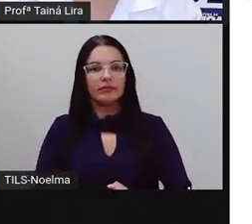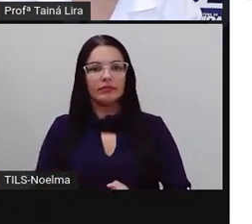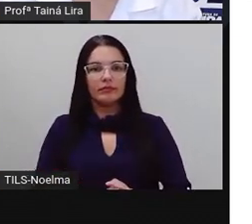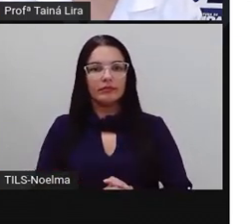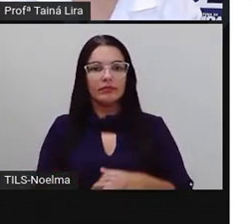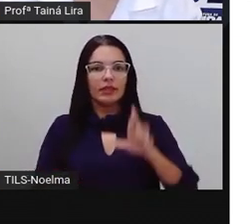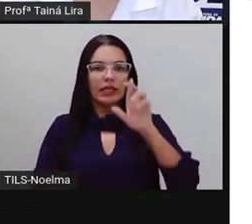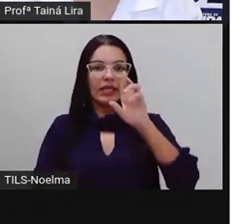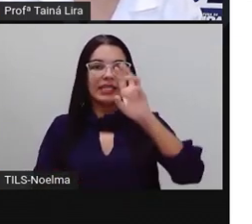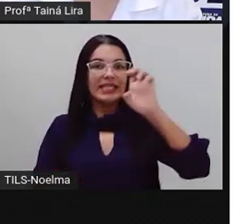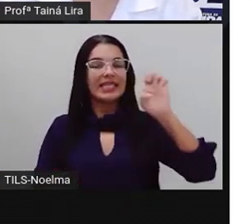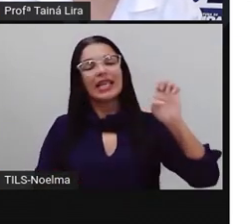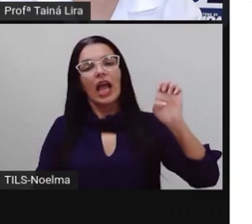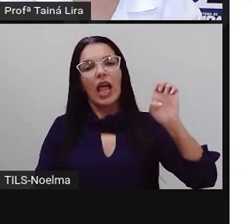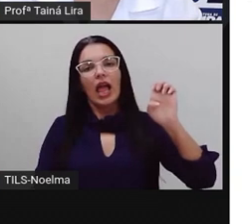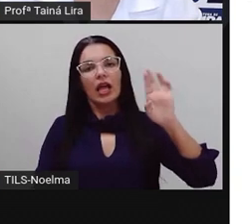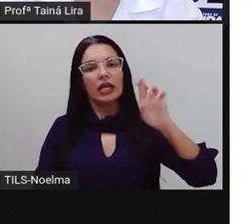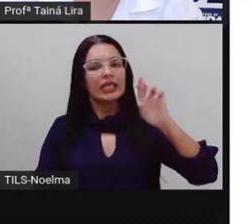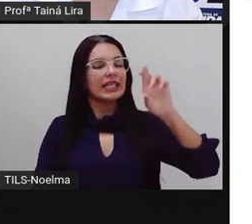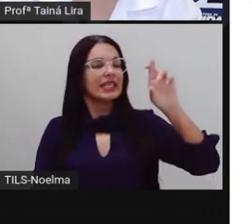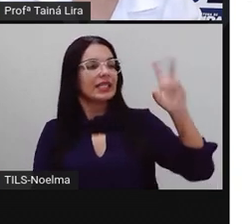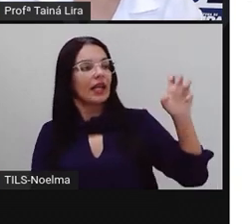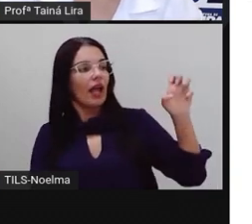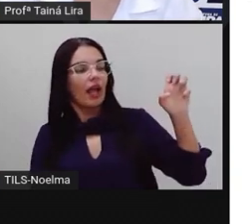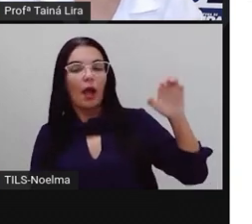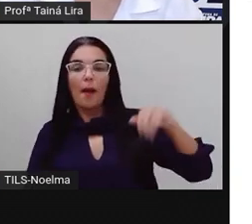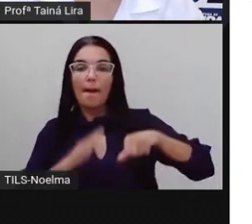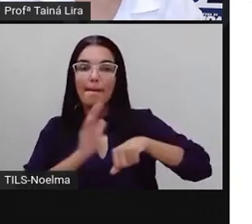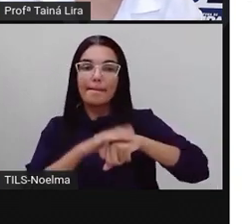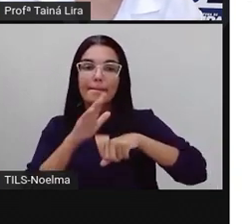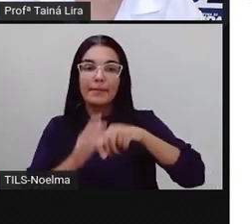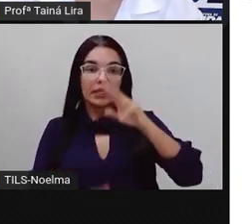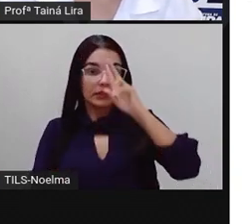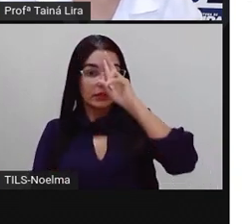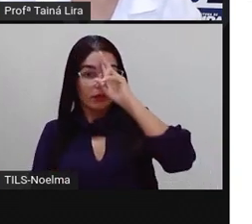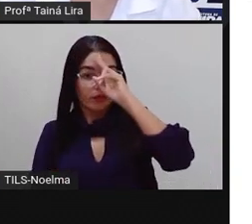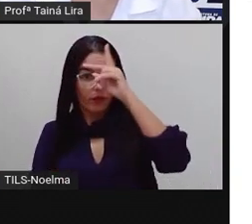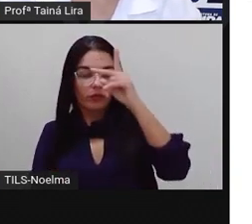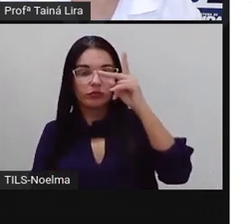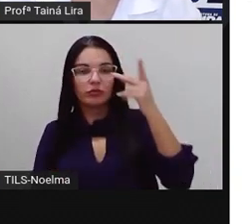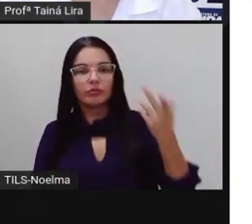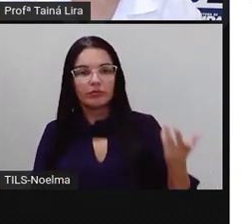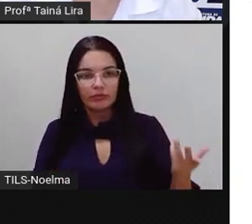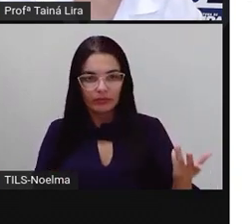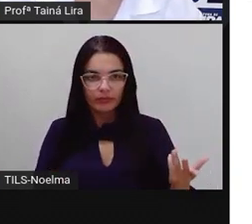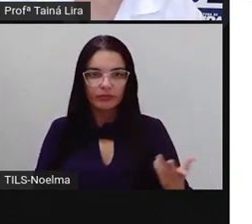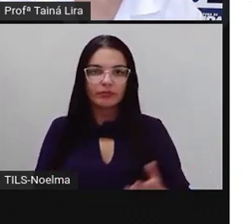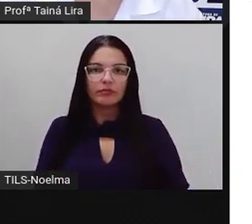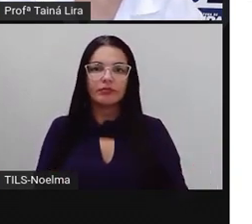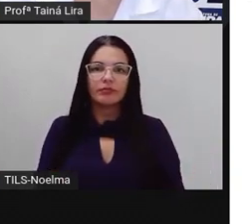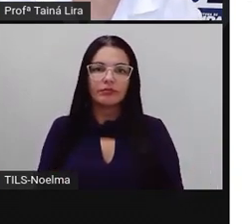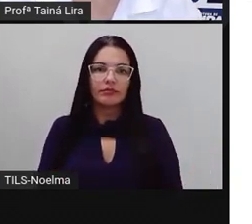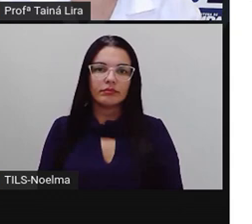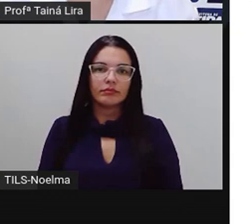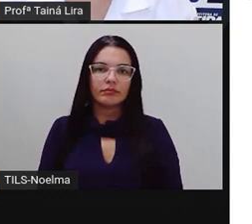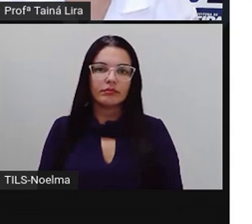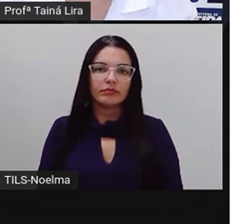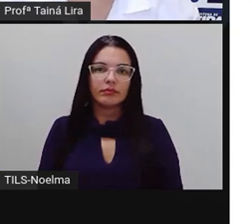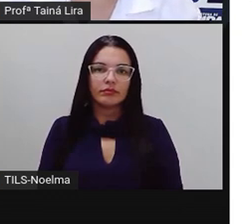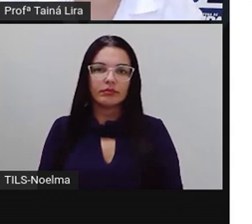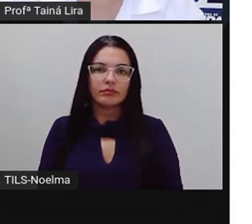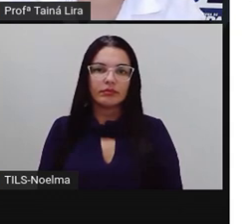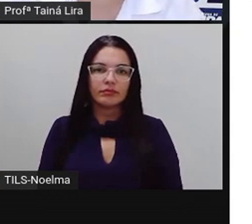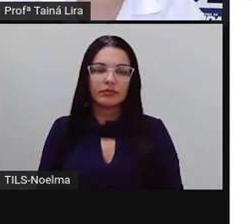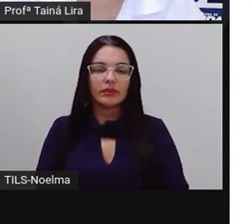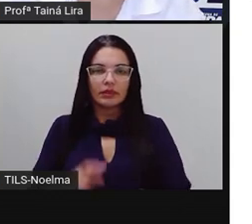Amarelo. Amarelo, ó. Então, o amarelo, a sílaba mais forte é esse Ré aqui no meio, ó.